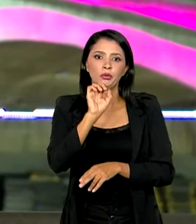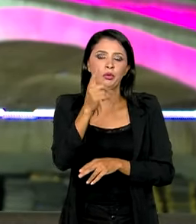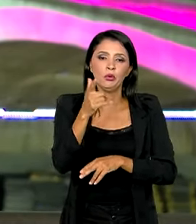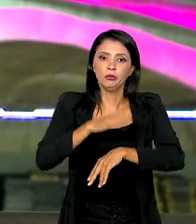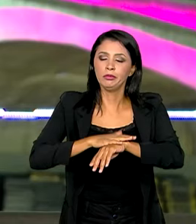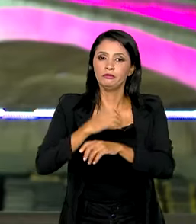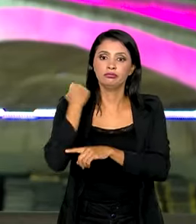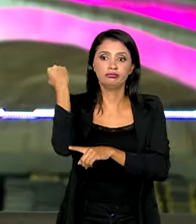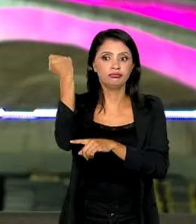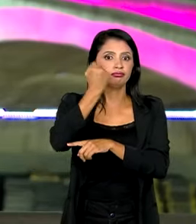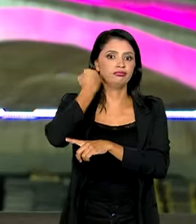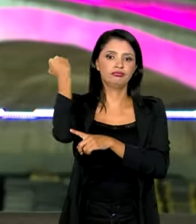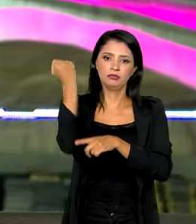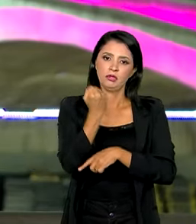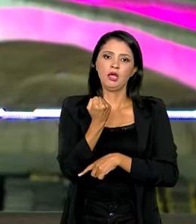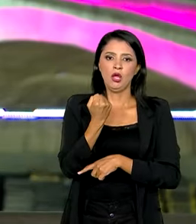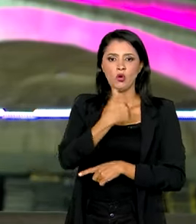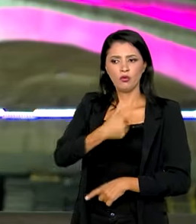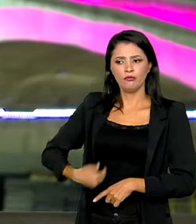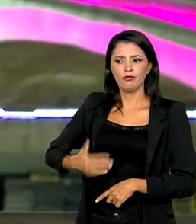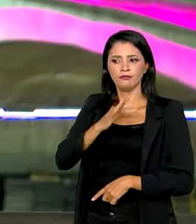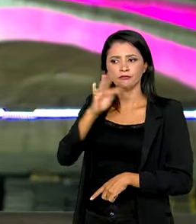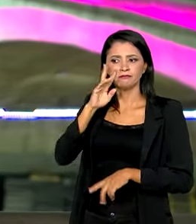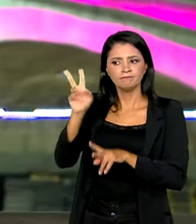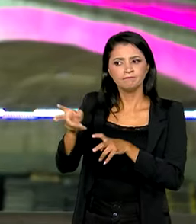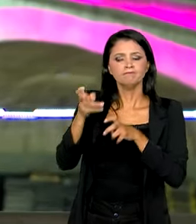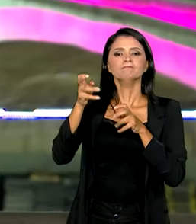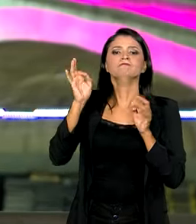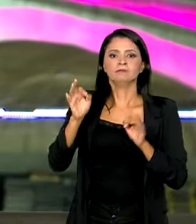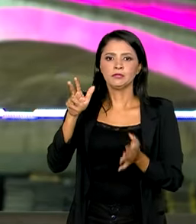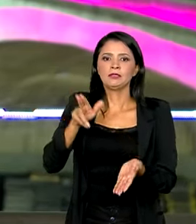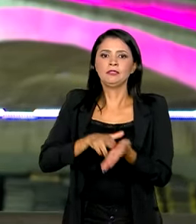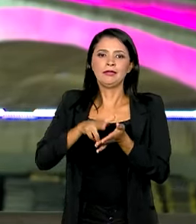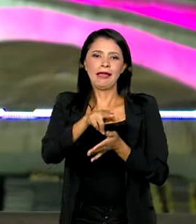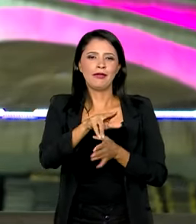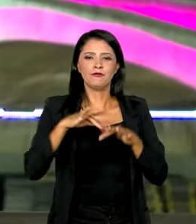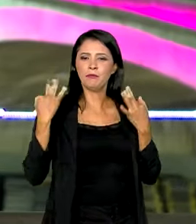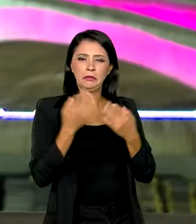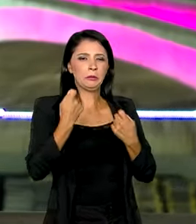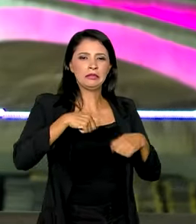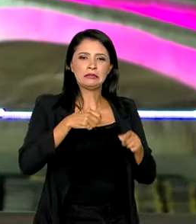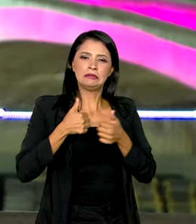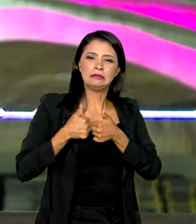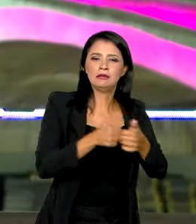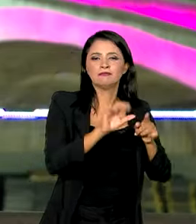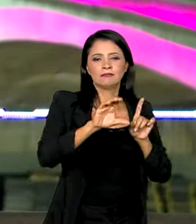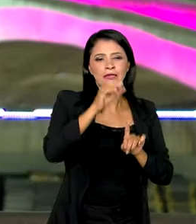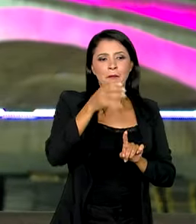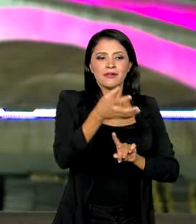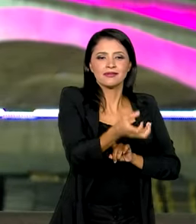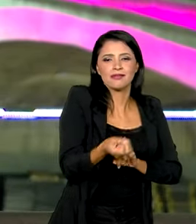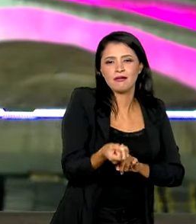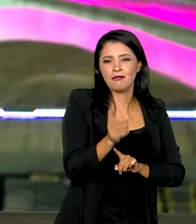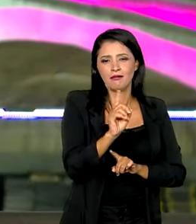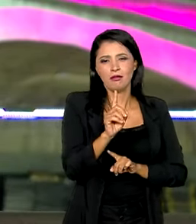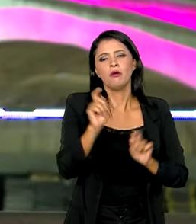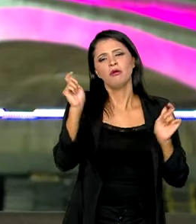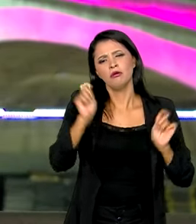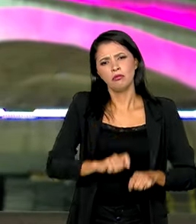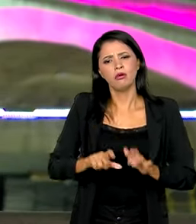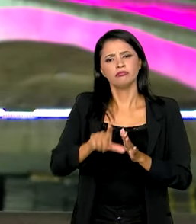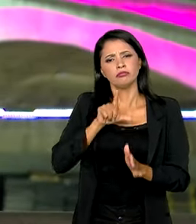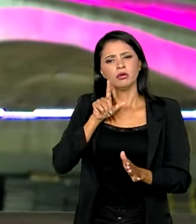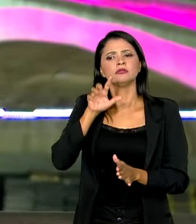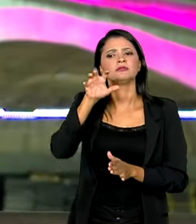pública, reconhecido pelo governo federal. Aí as famílias não precisam obedecer ao calendário pra fazer o saque, podem fazer de forma